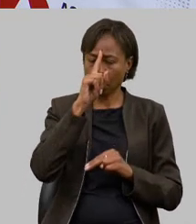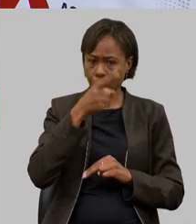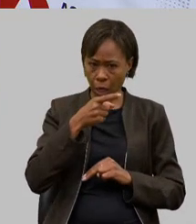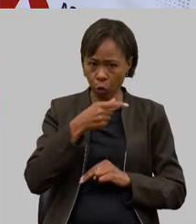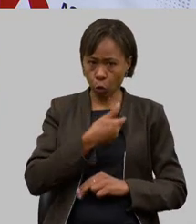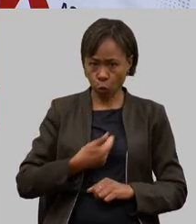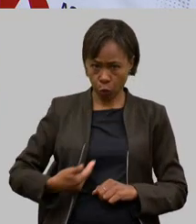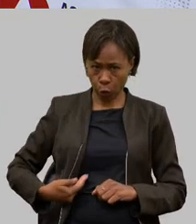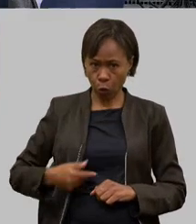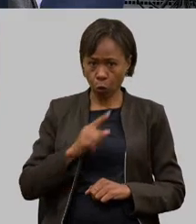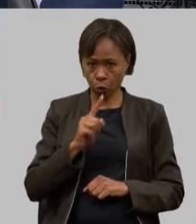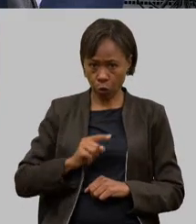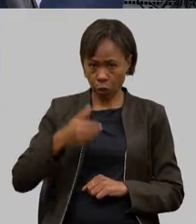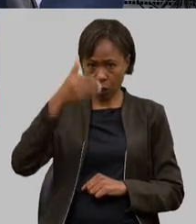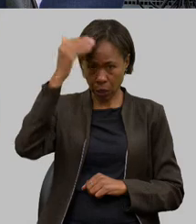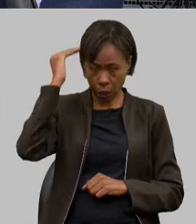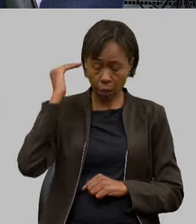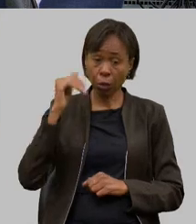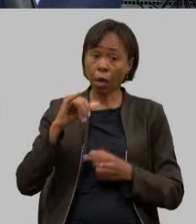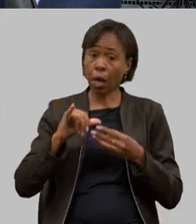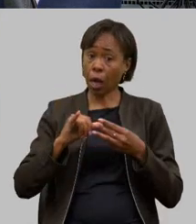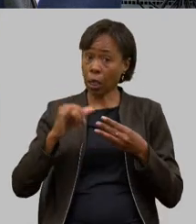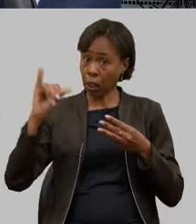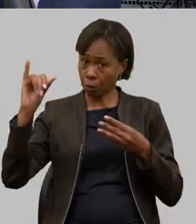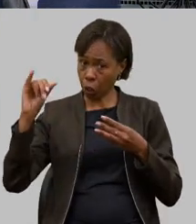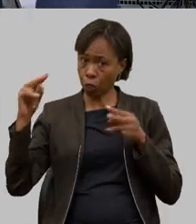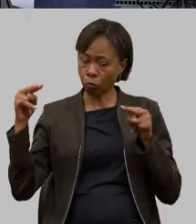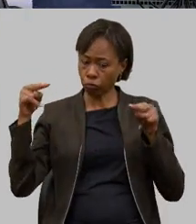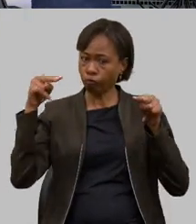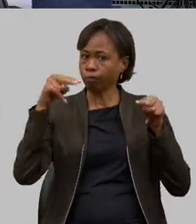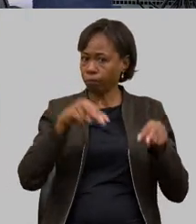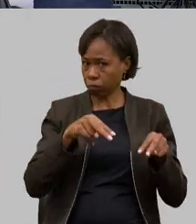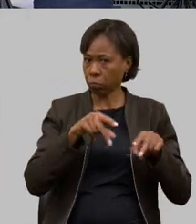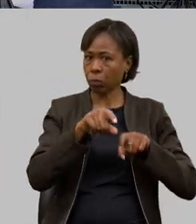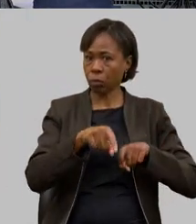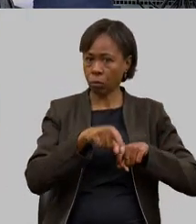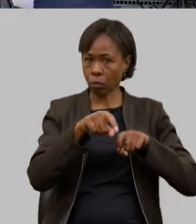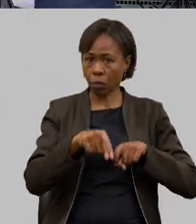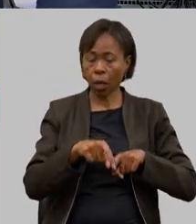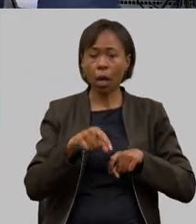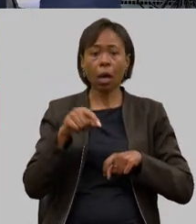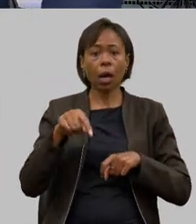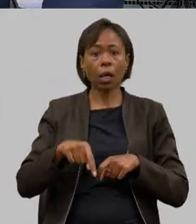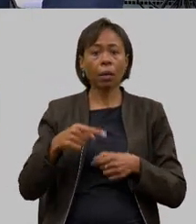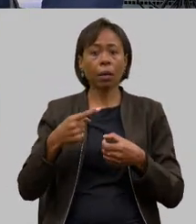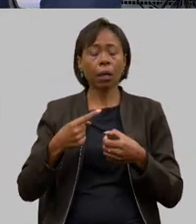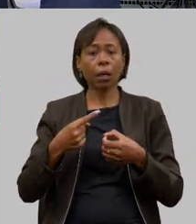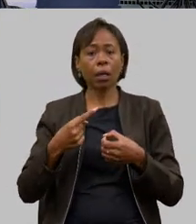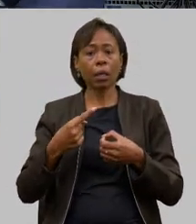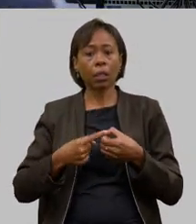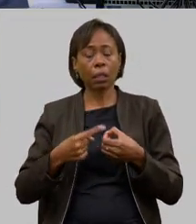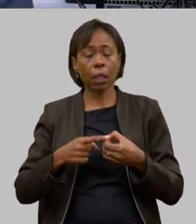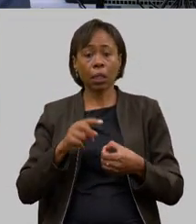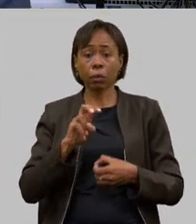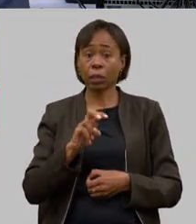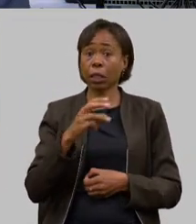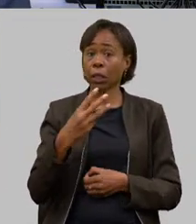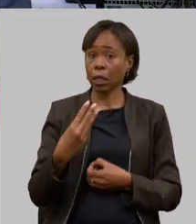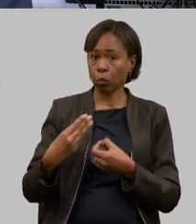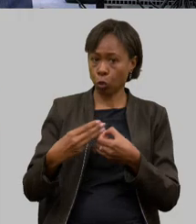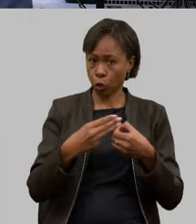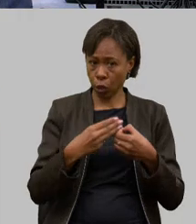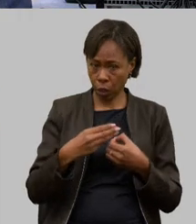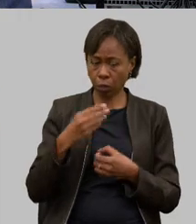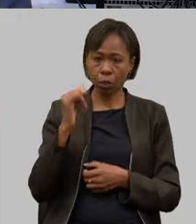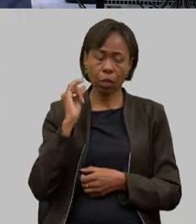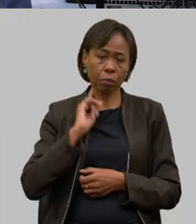dado atenção ao agro Minas Gerais é enorme 853 municípios essa rede nossa ficou abandonada